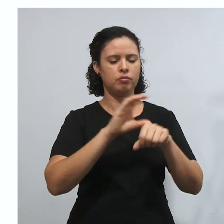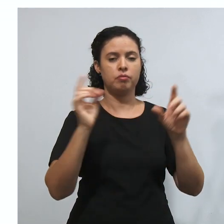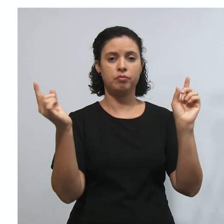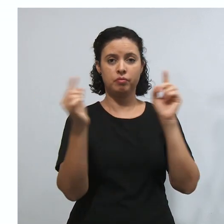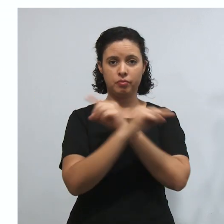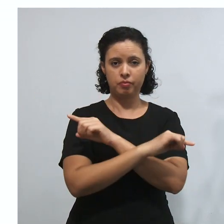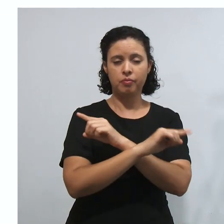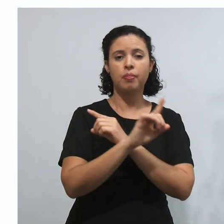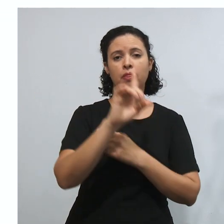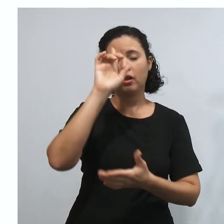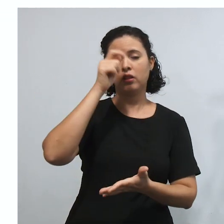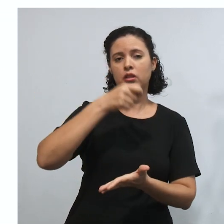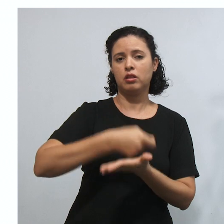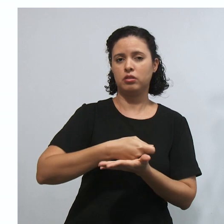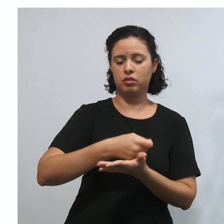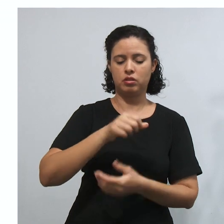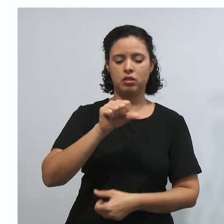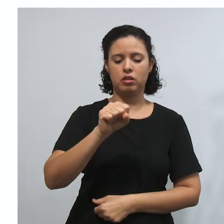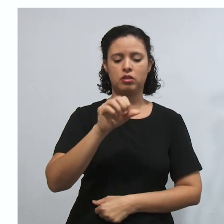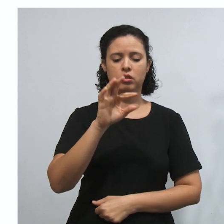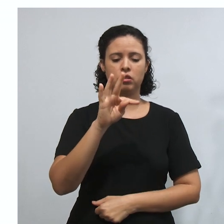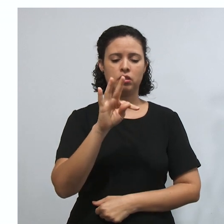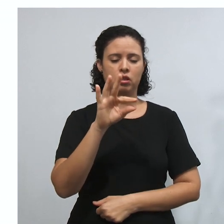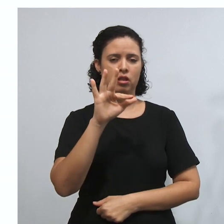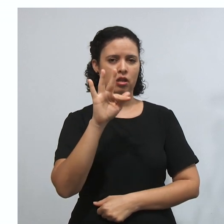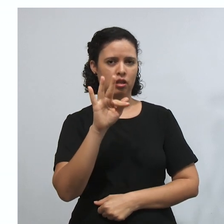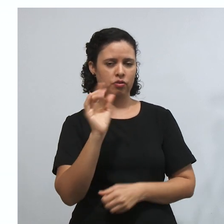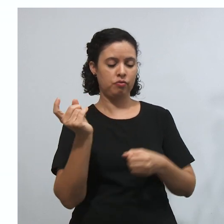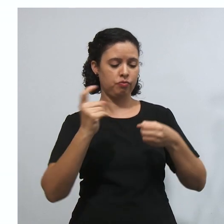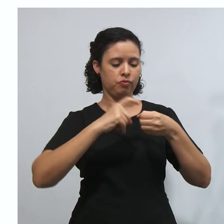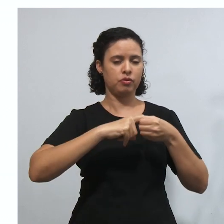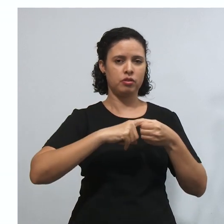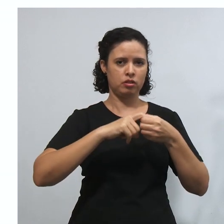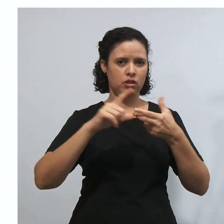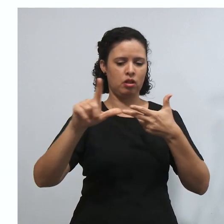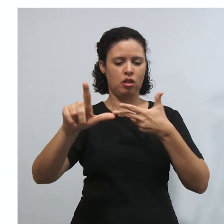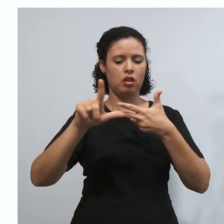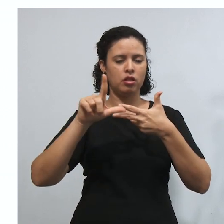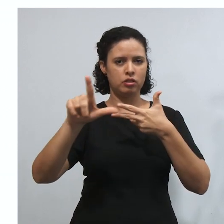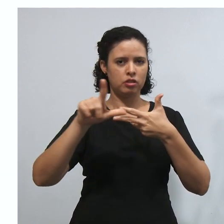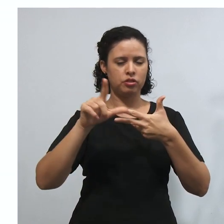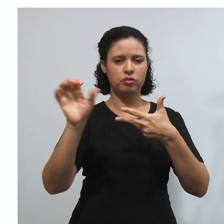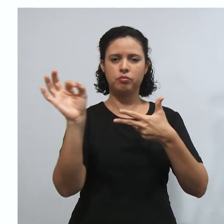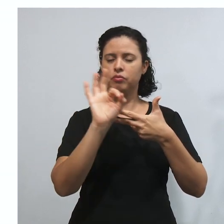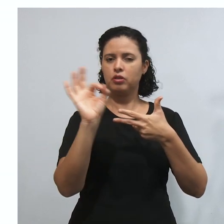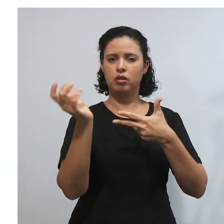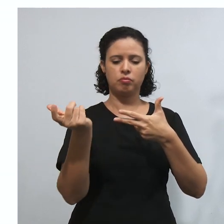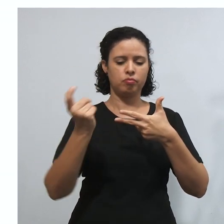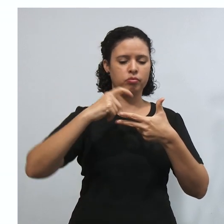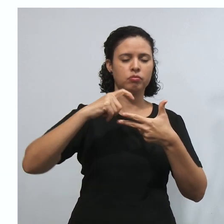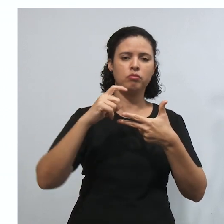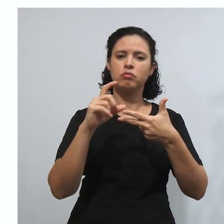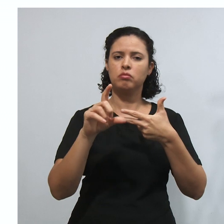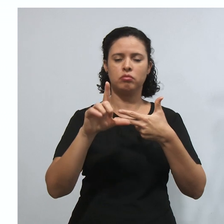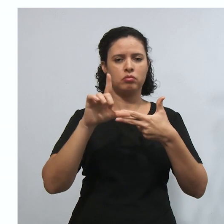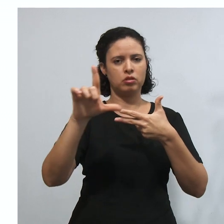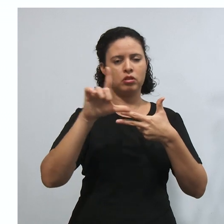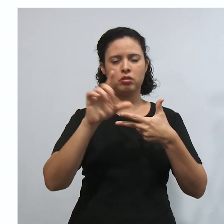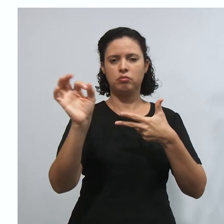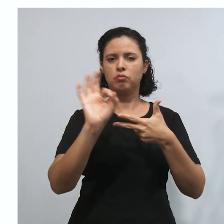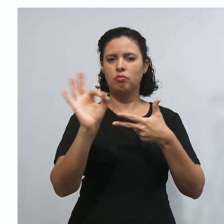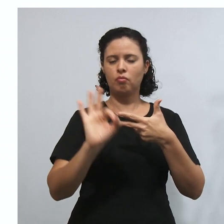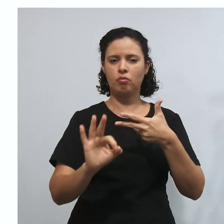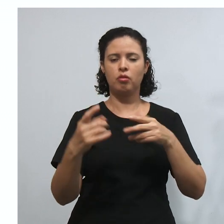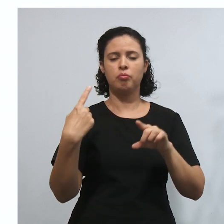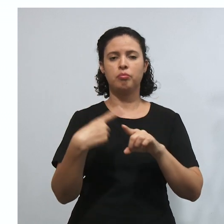decisão do STF ela não vai estar vinculando o legislativo, porque o legislativo é o poder de fazer